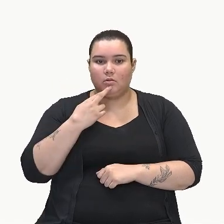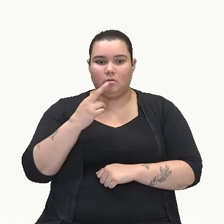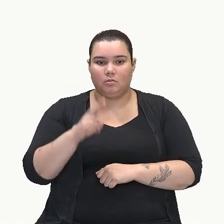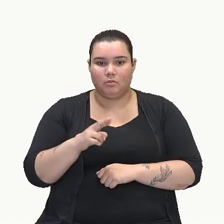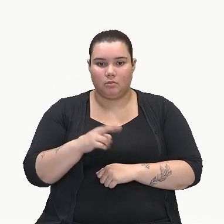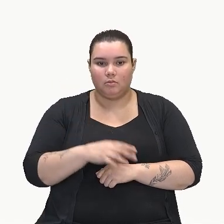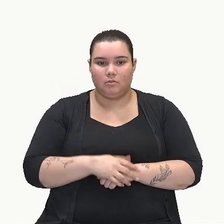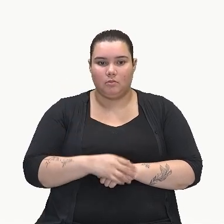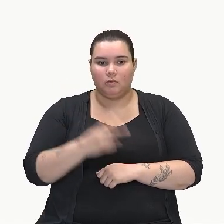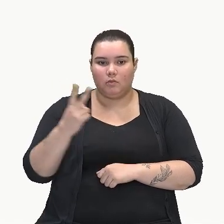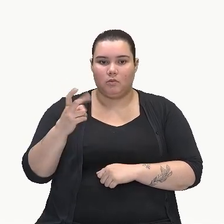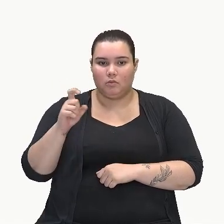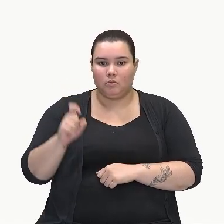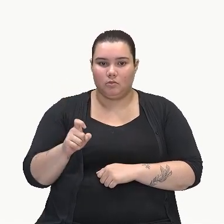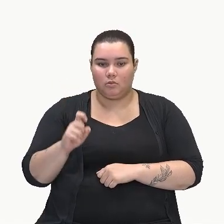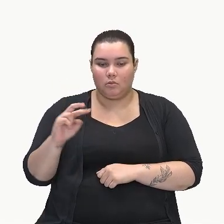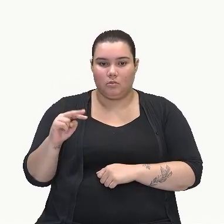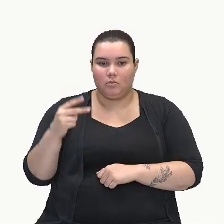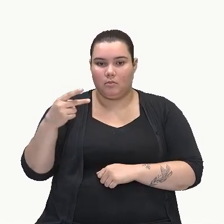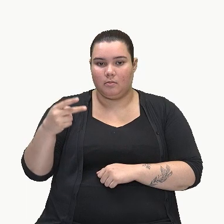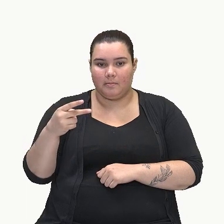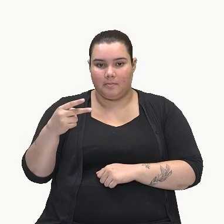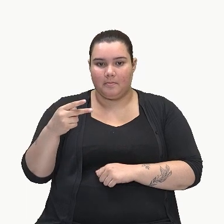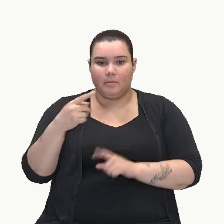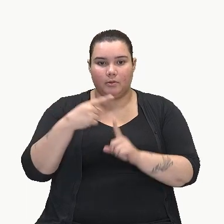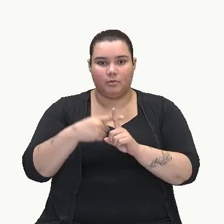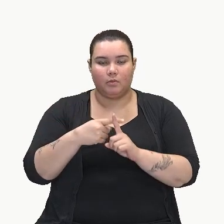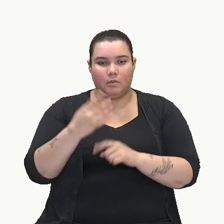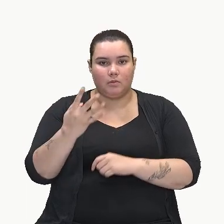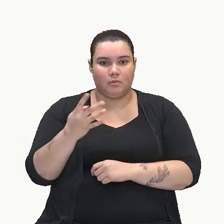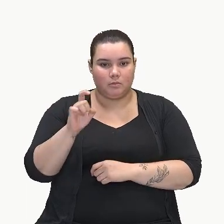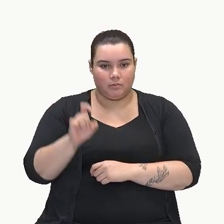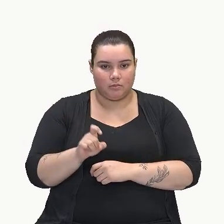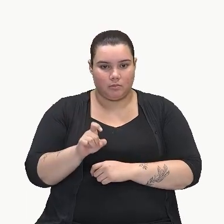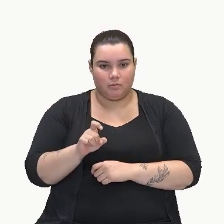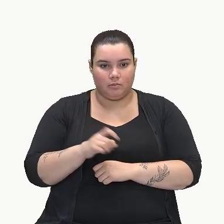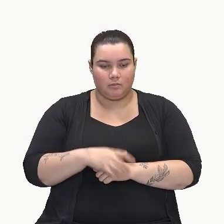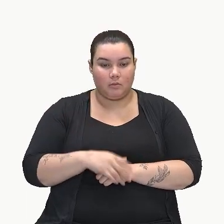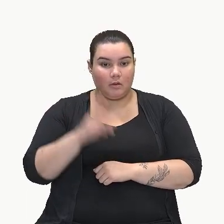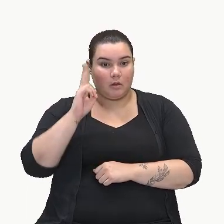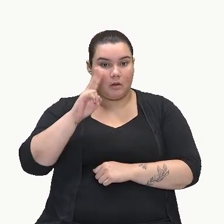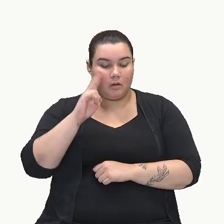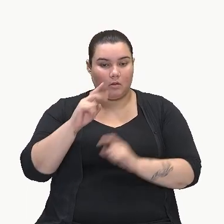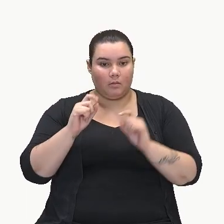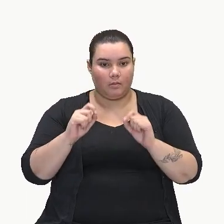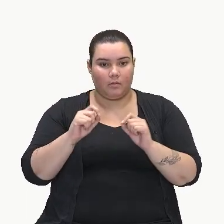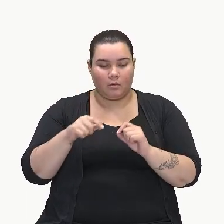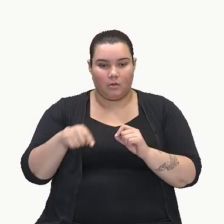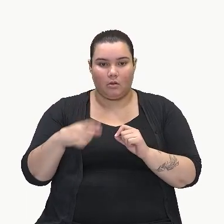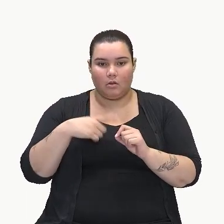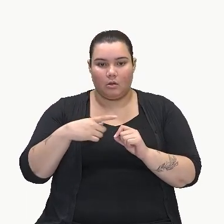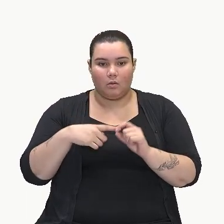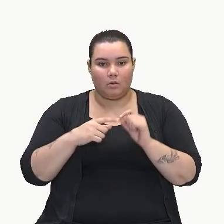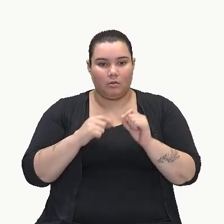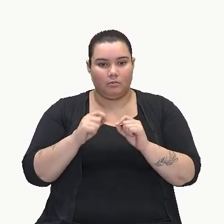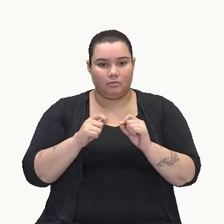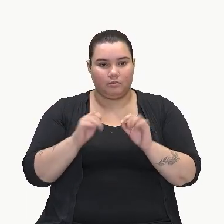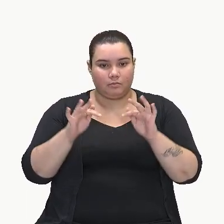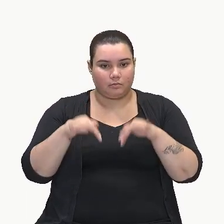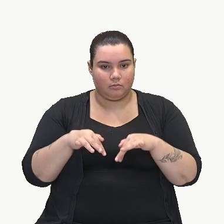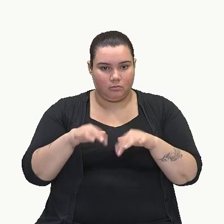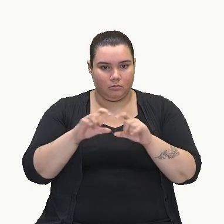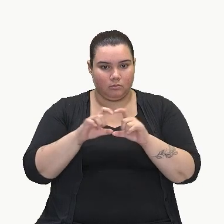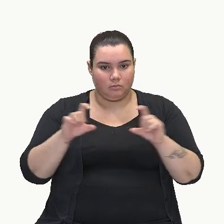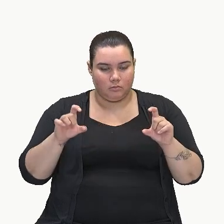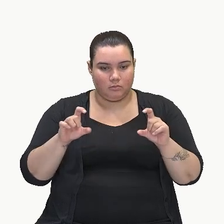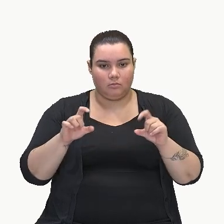2x ao quadrado mais 4x. Lembrando que aqui eu acabo aqui. Essa daqui eu